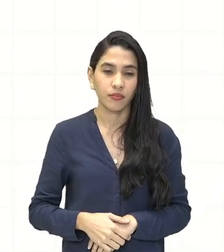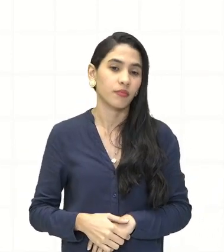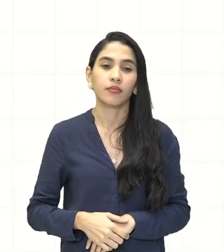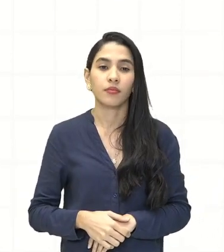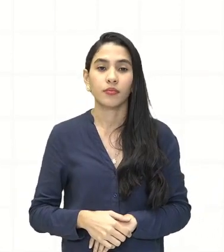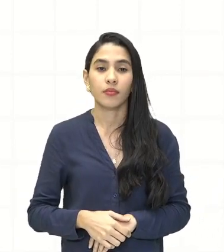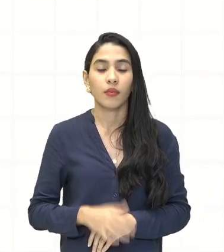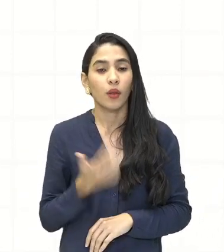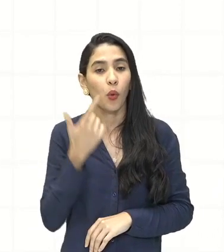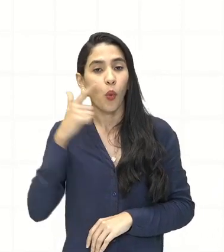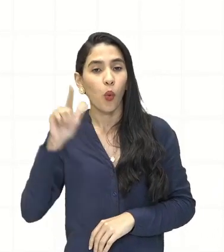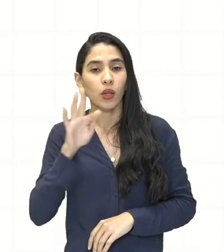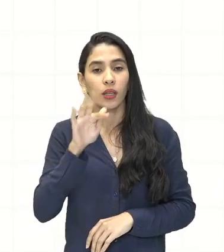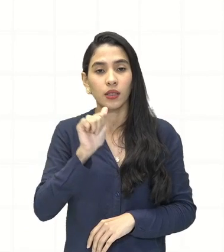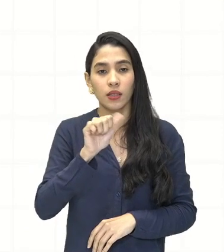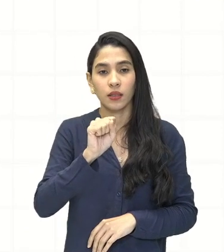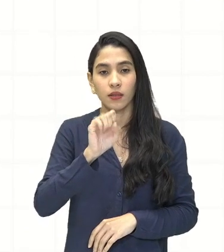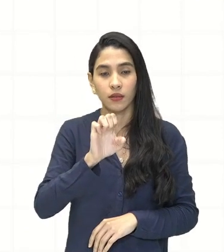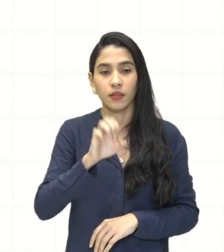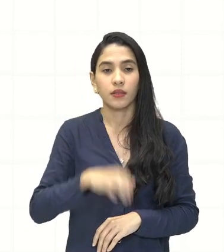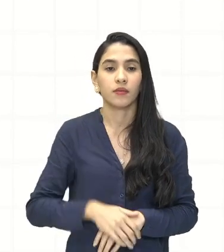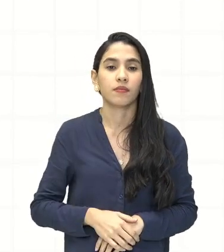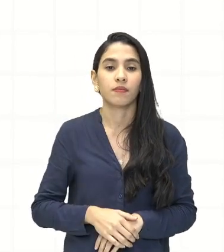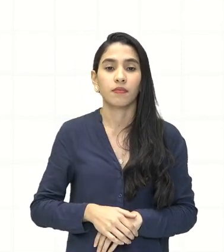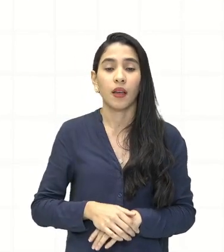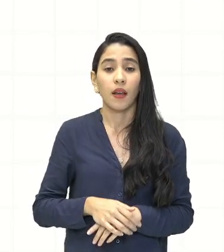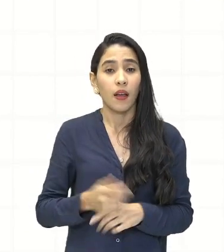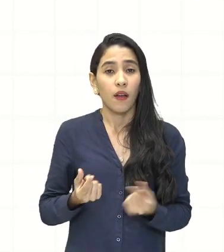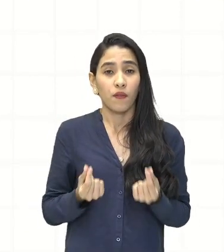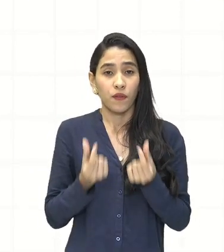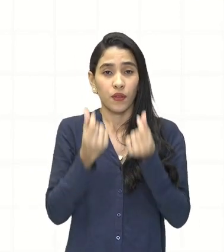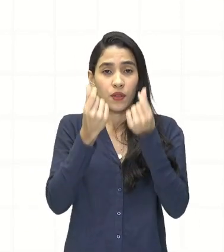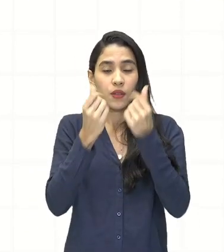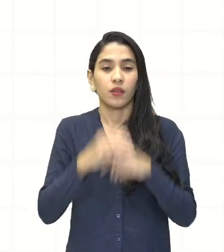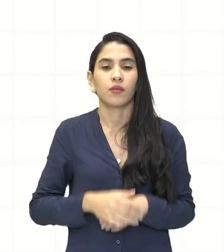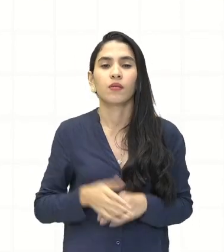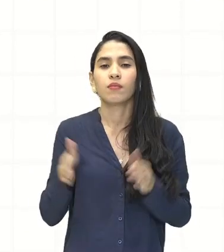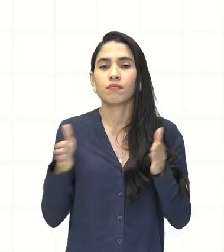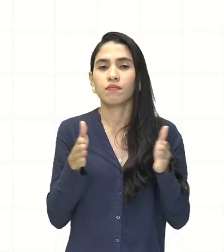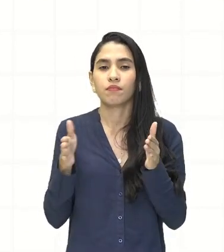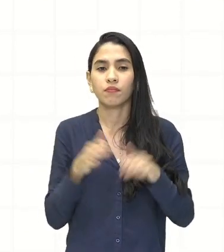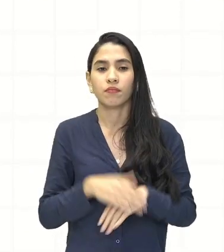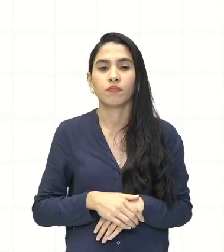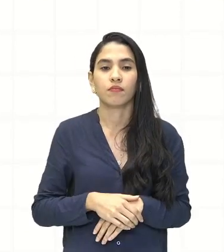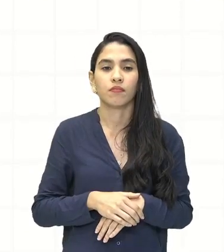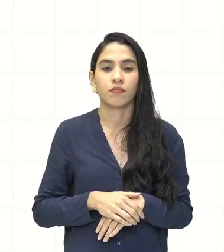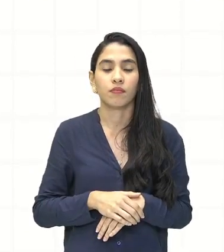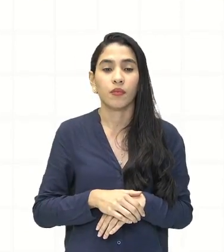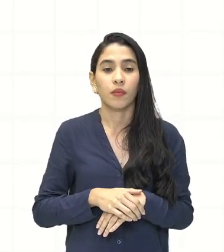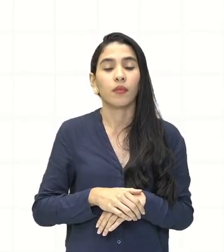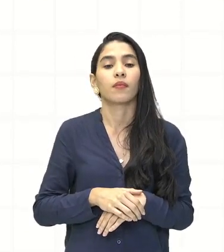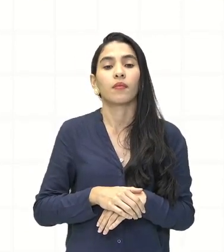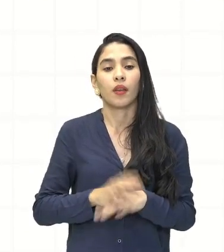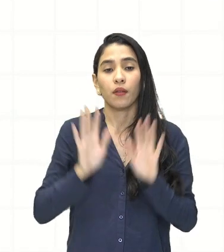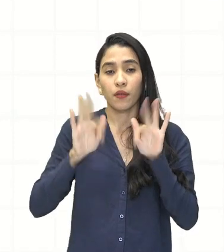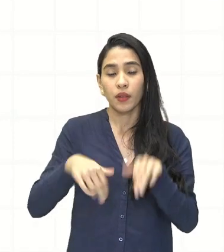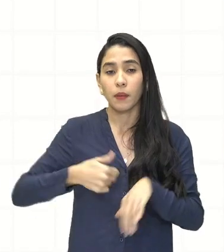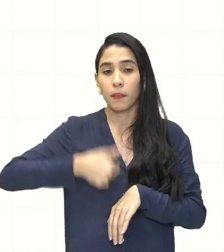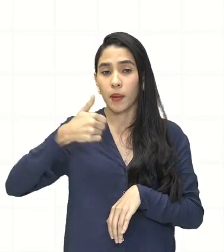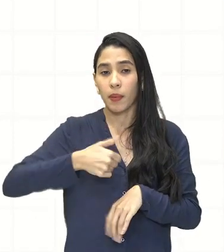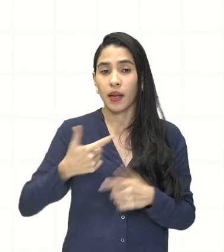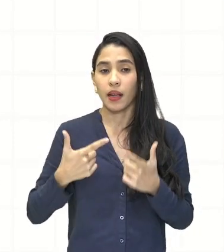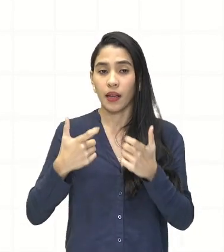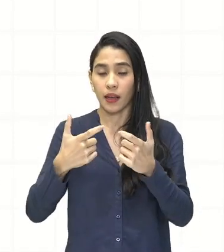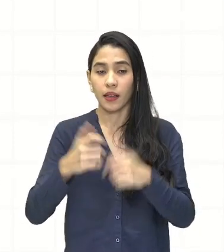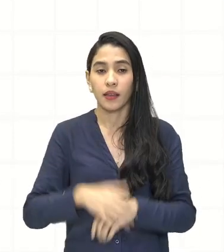próxima fase do capitalismo é o financeiro. Qual é o período? Pós Primeira Guerra Mundial. Quando foi o